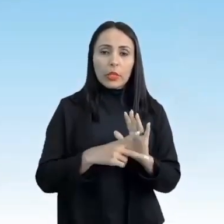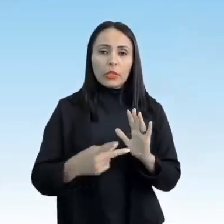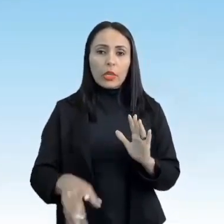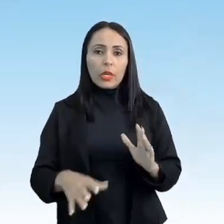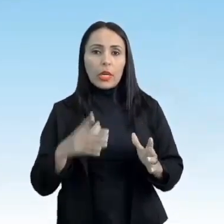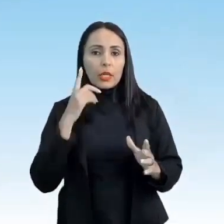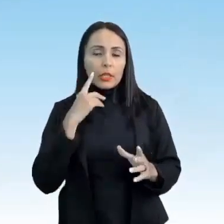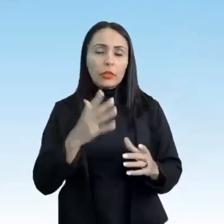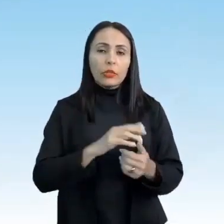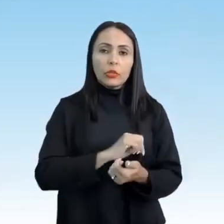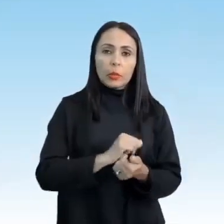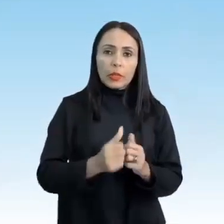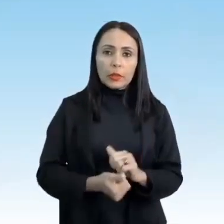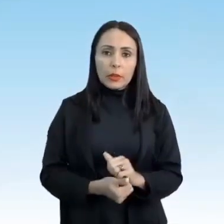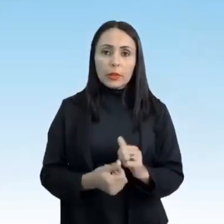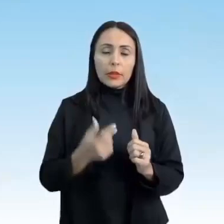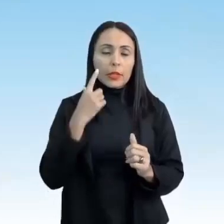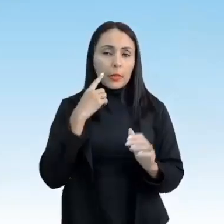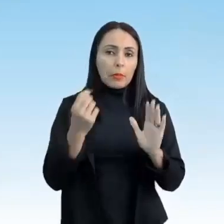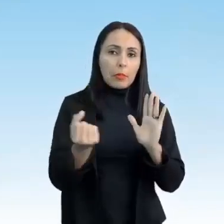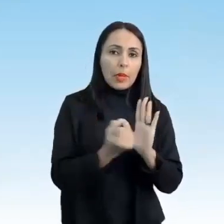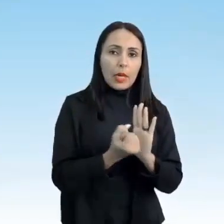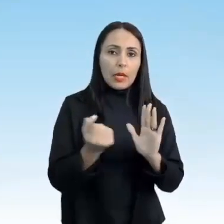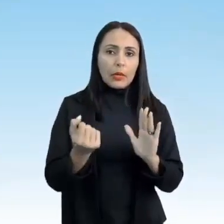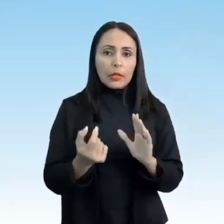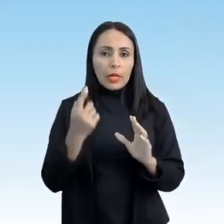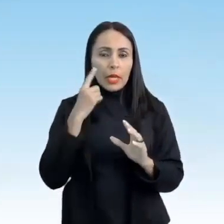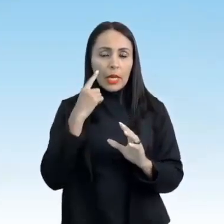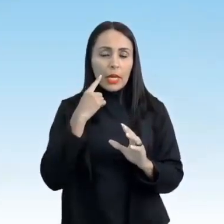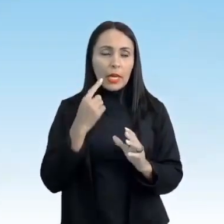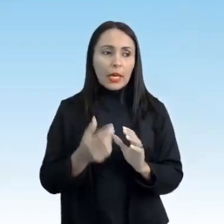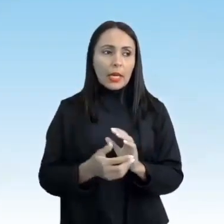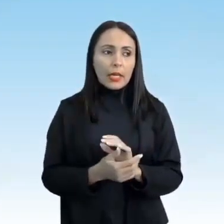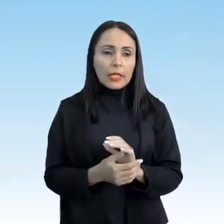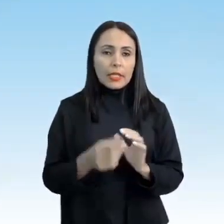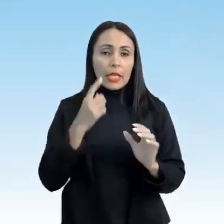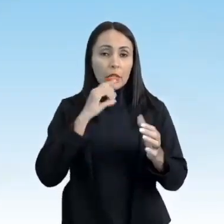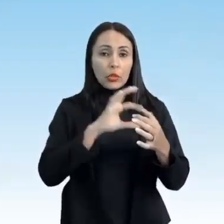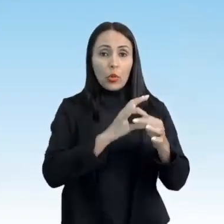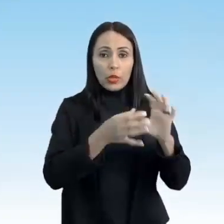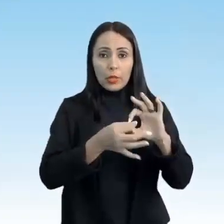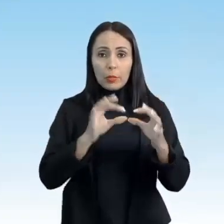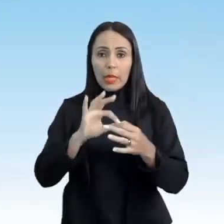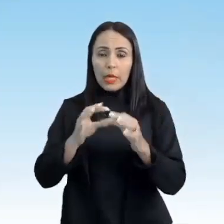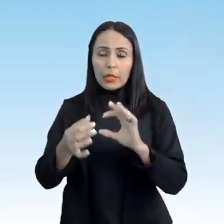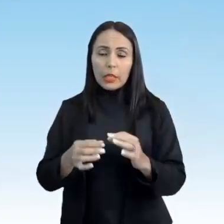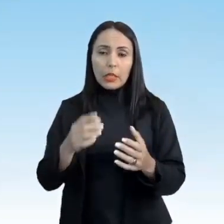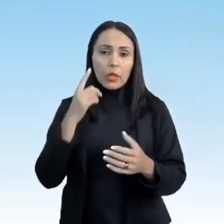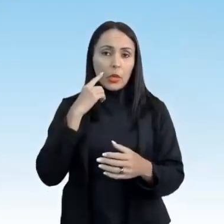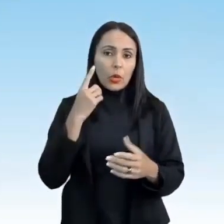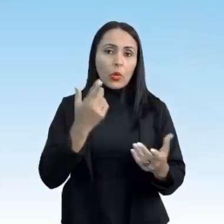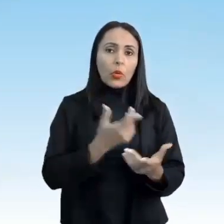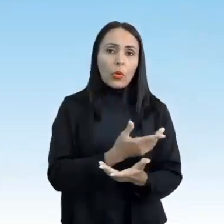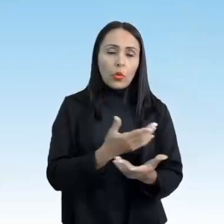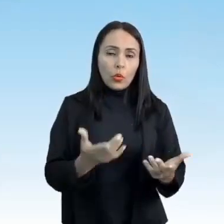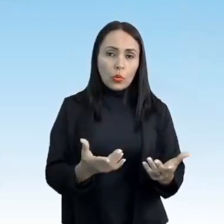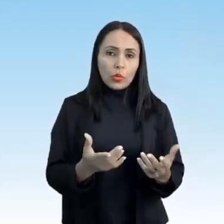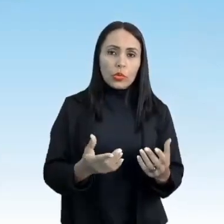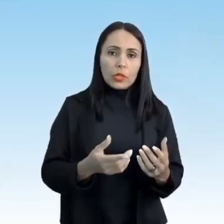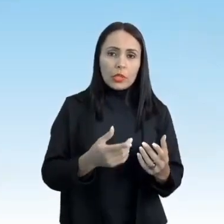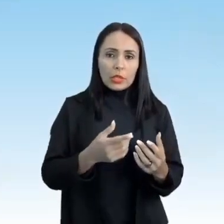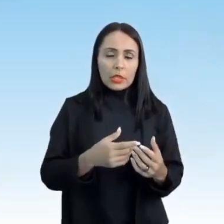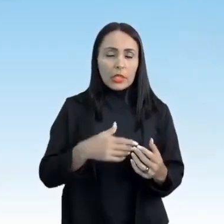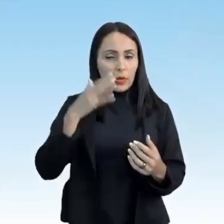dos esportes de marca é a quebra de recordes. Nas Olimpíadas, os alunos vivem quebrando recordes, vivem quebrando